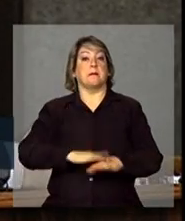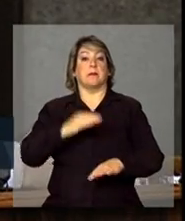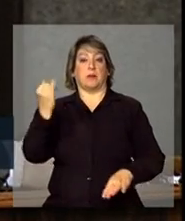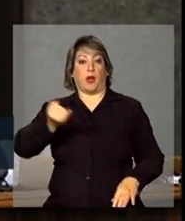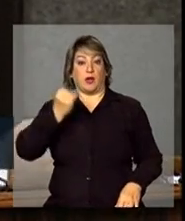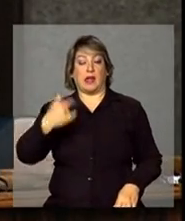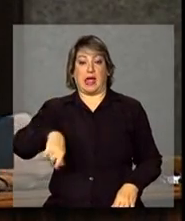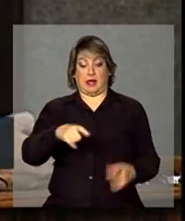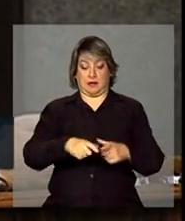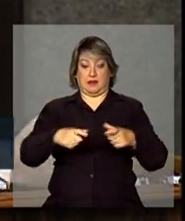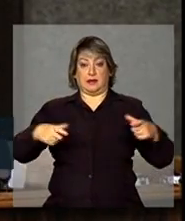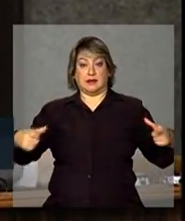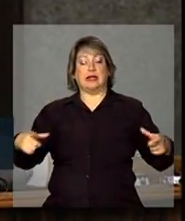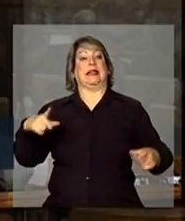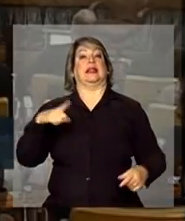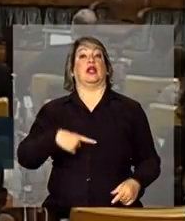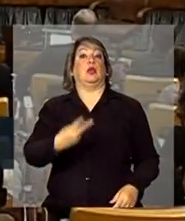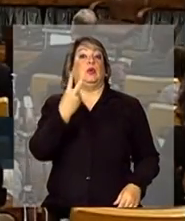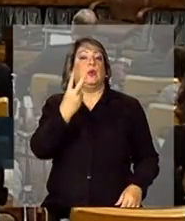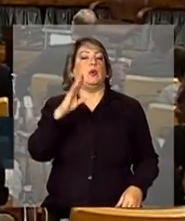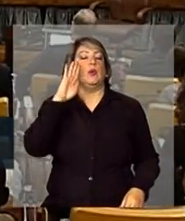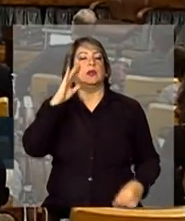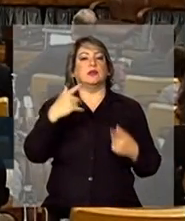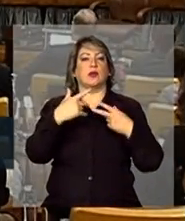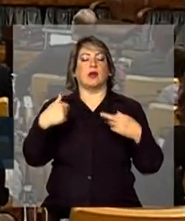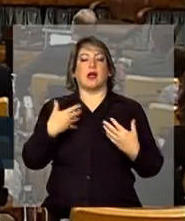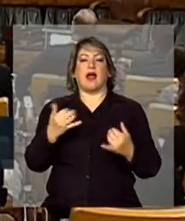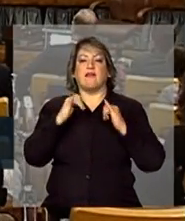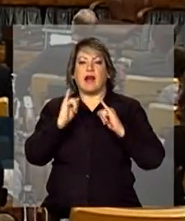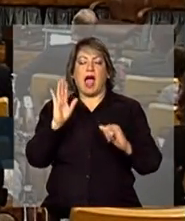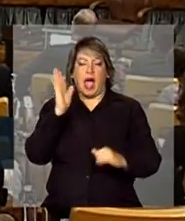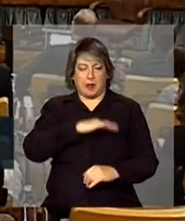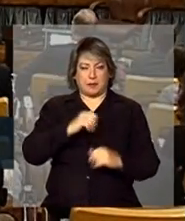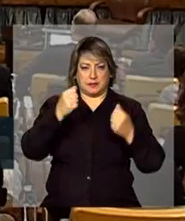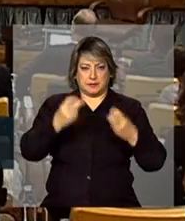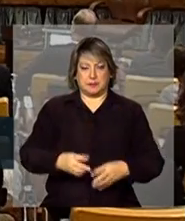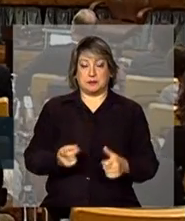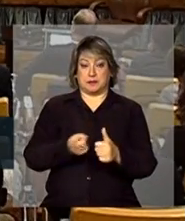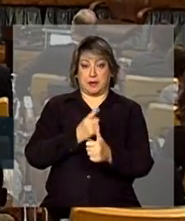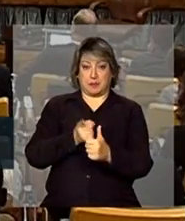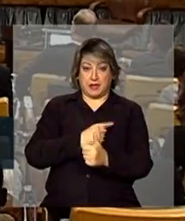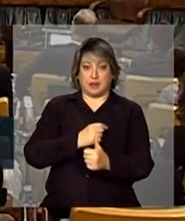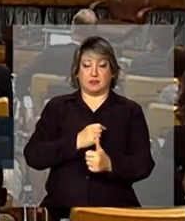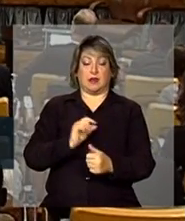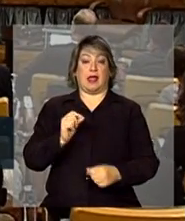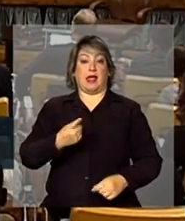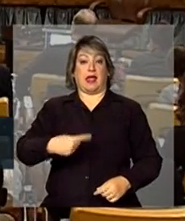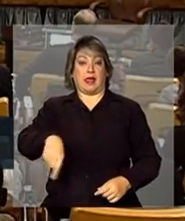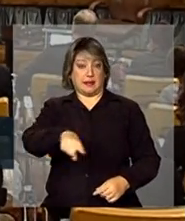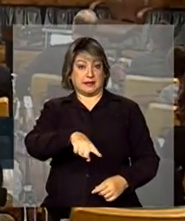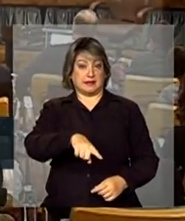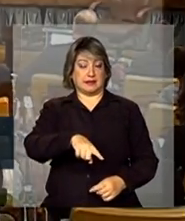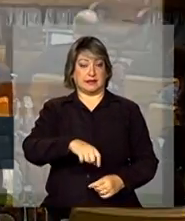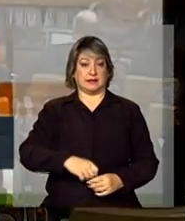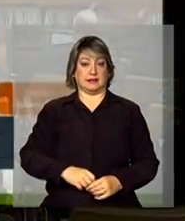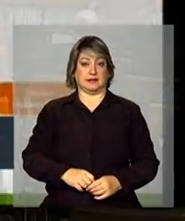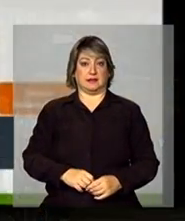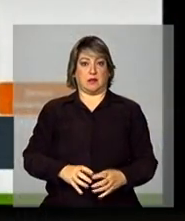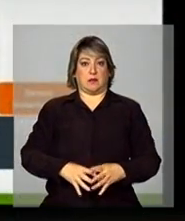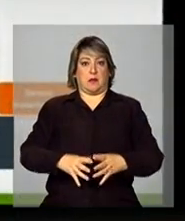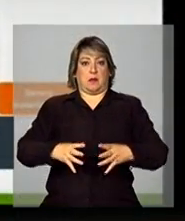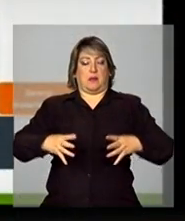crescimento teve duas peculiaridades que eu queria chamar a atenção muito rápido. Primeiro, esse